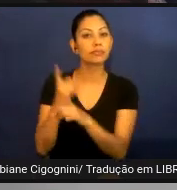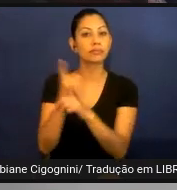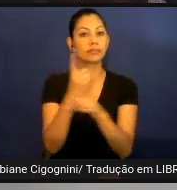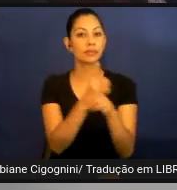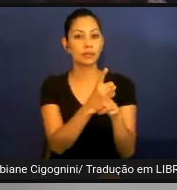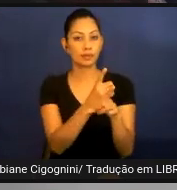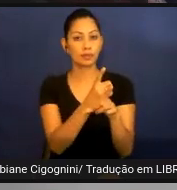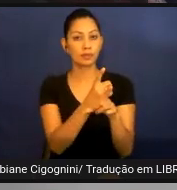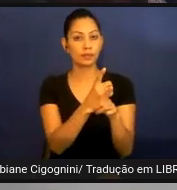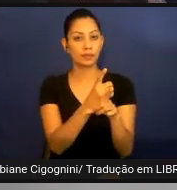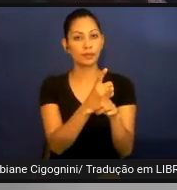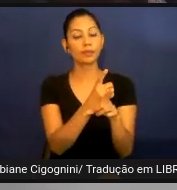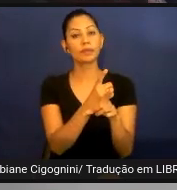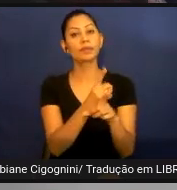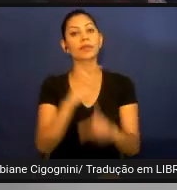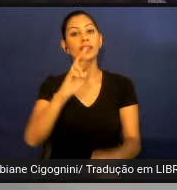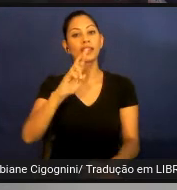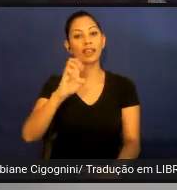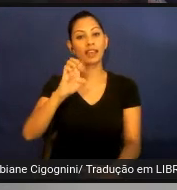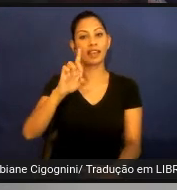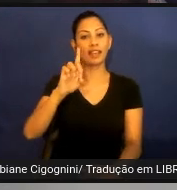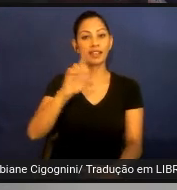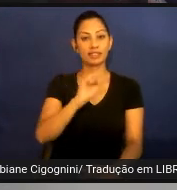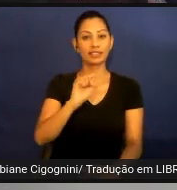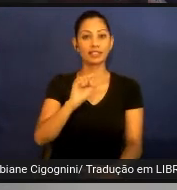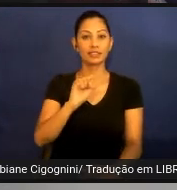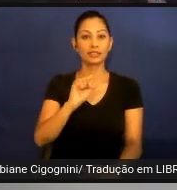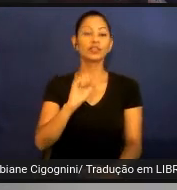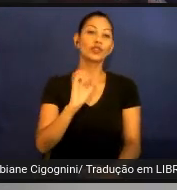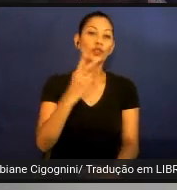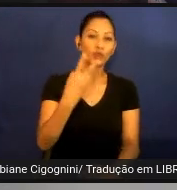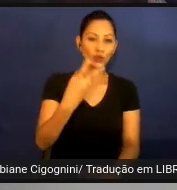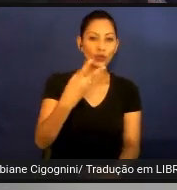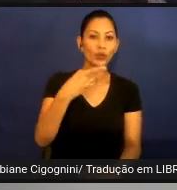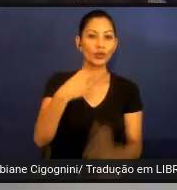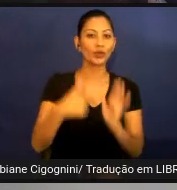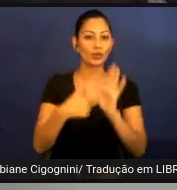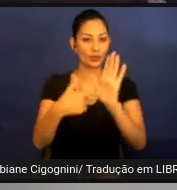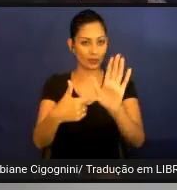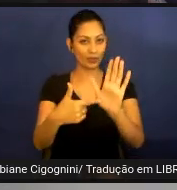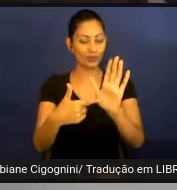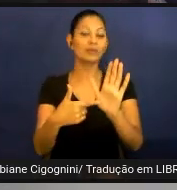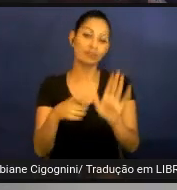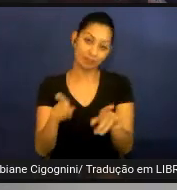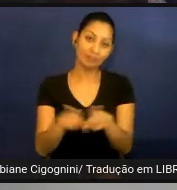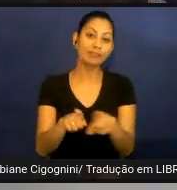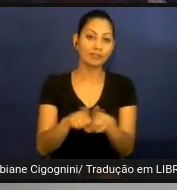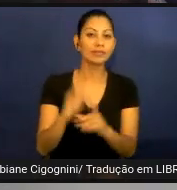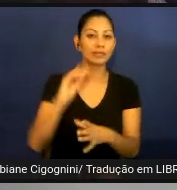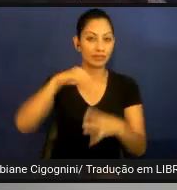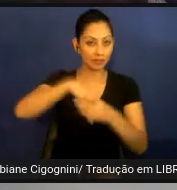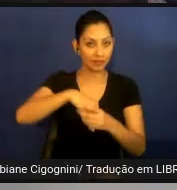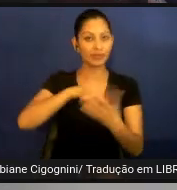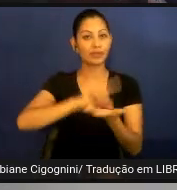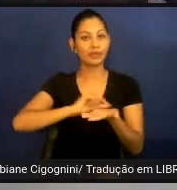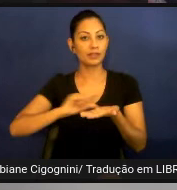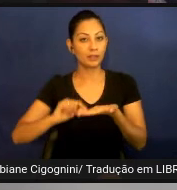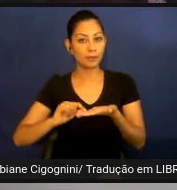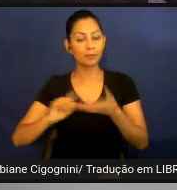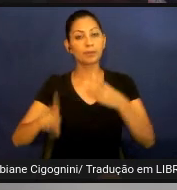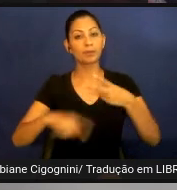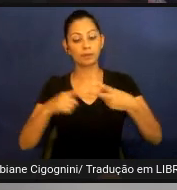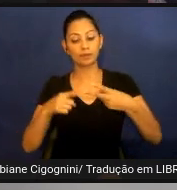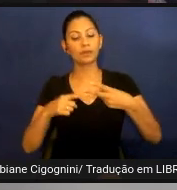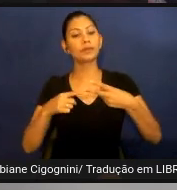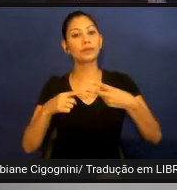Reds que foram eles o Handtalk e o Vlibras. A partir daí a gente partiu para a segunda etapa que foi a busca